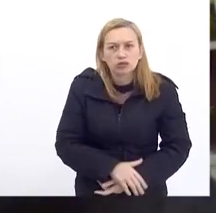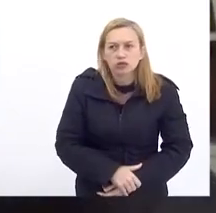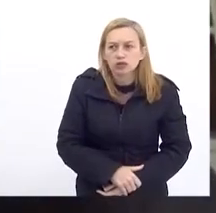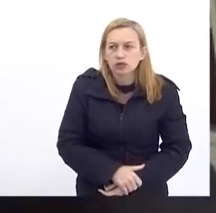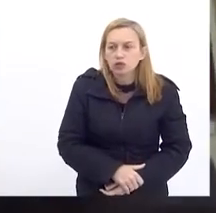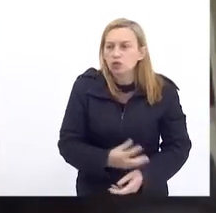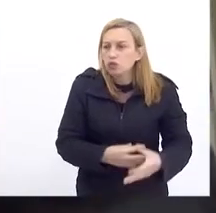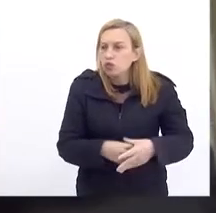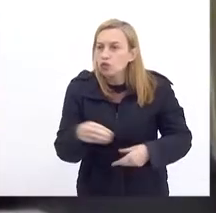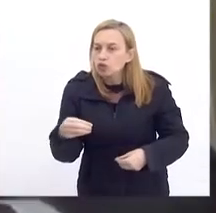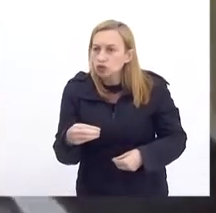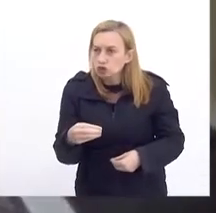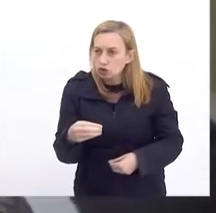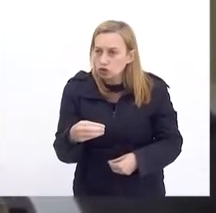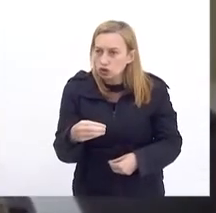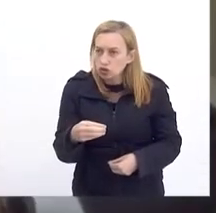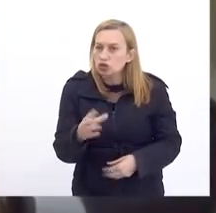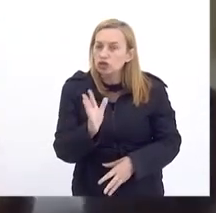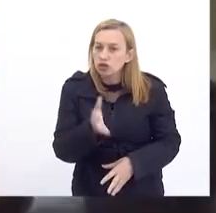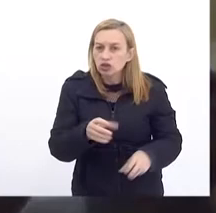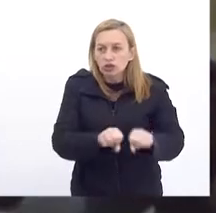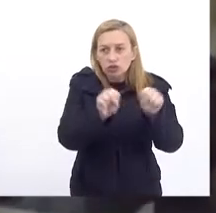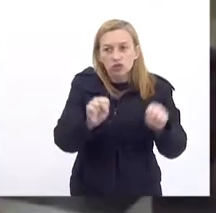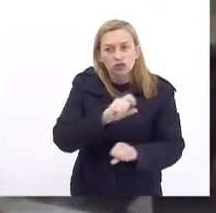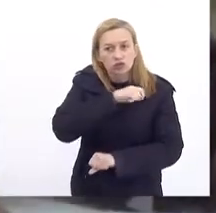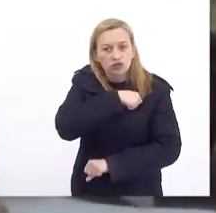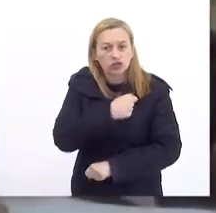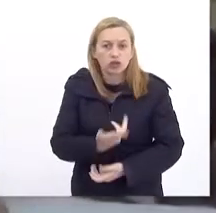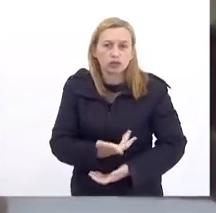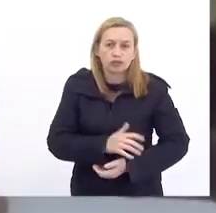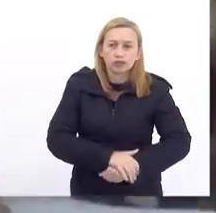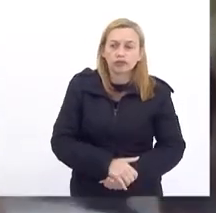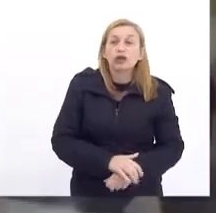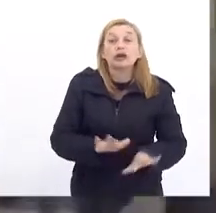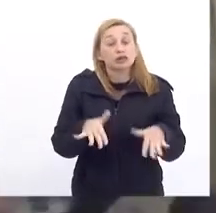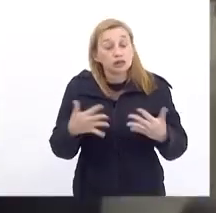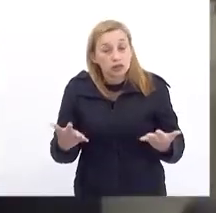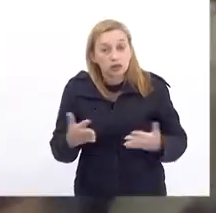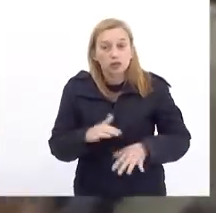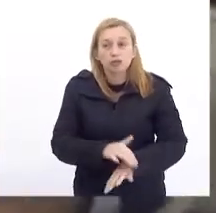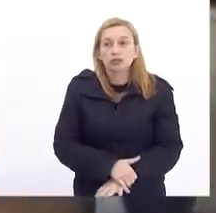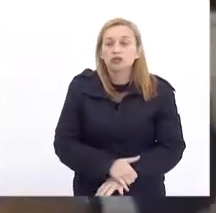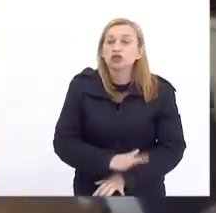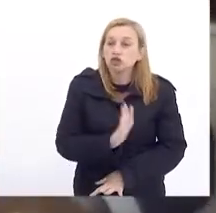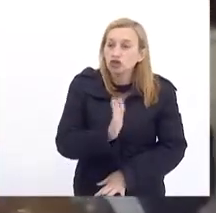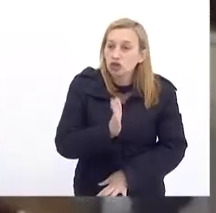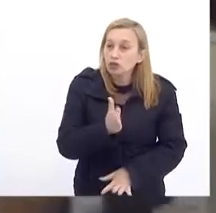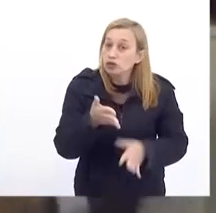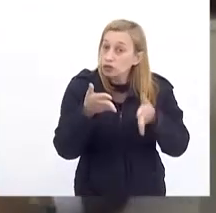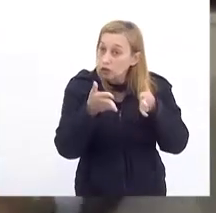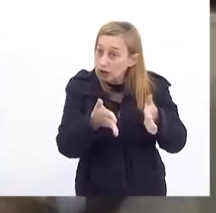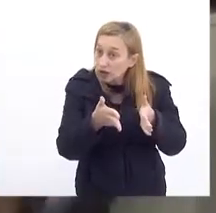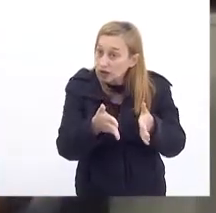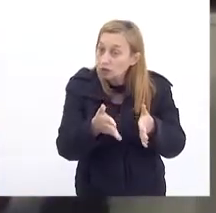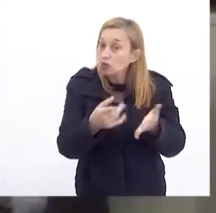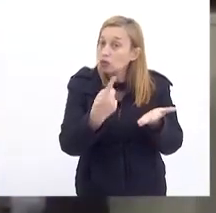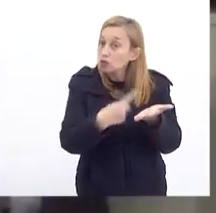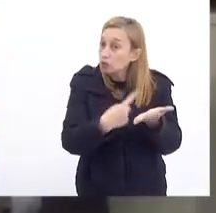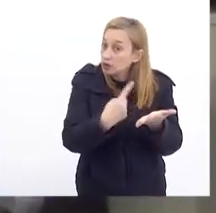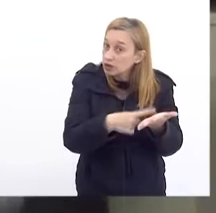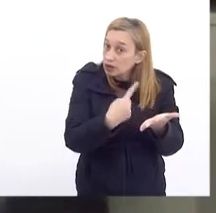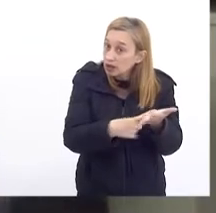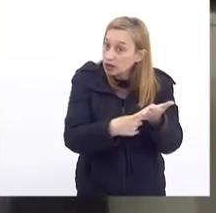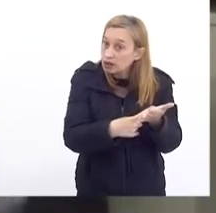Fugir Das premissas Do regime De recuperação Então Isso foi Avisado Isso foi Combinado